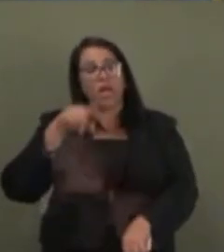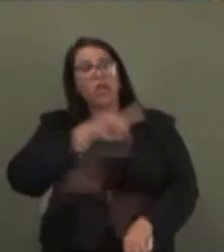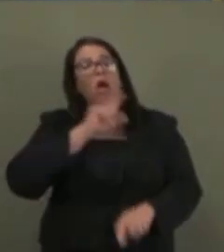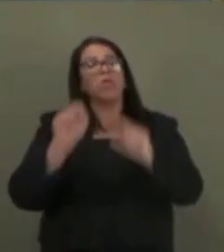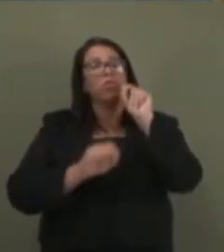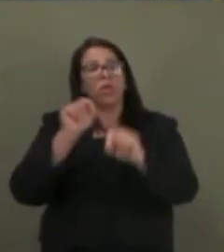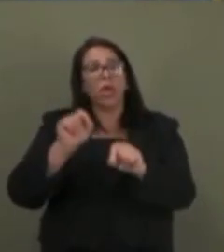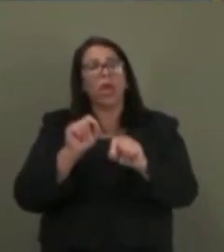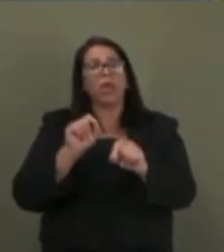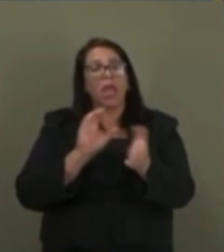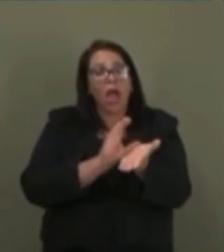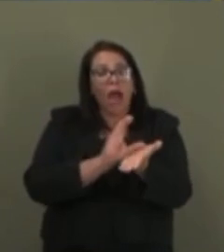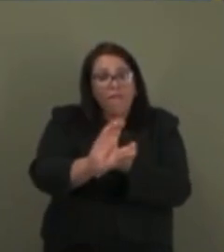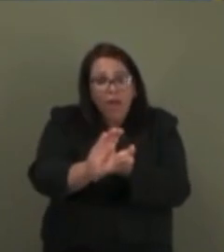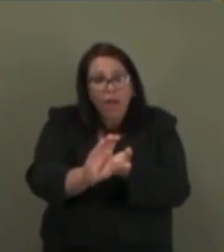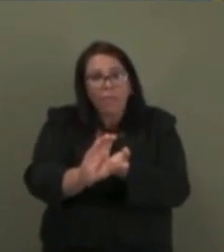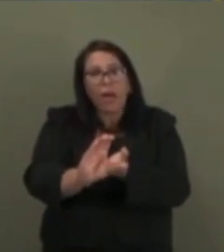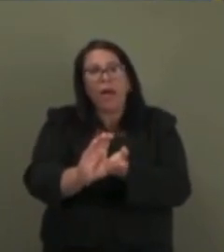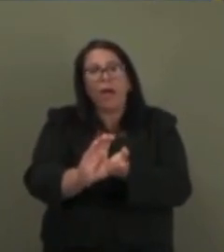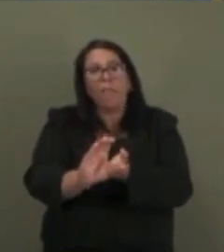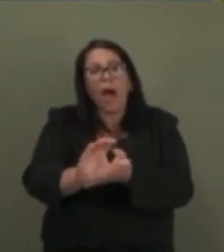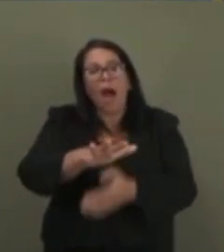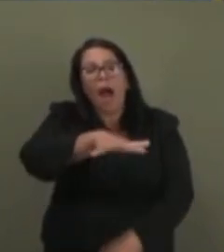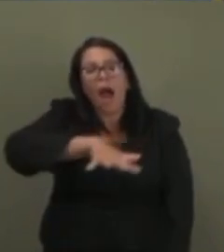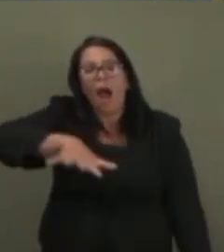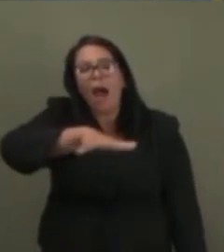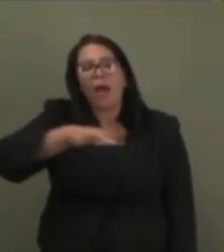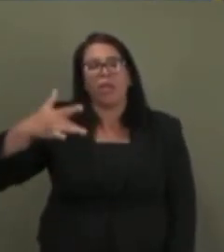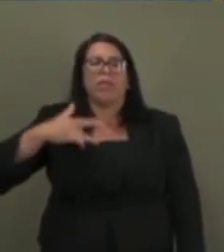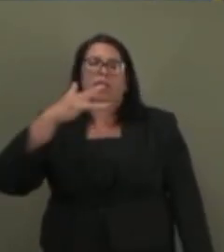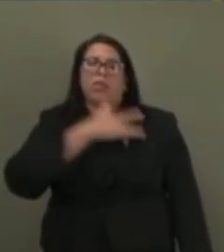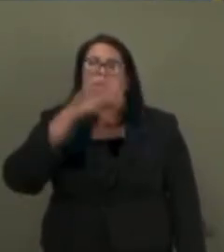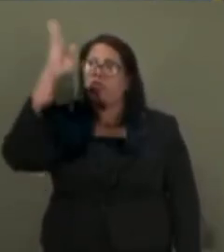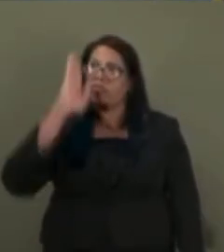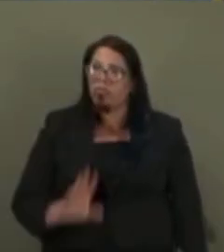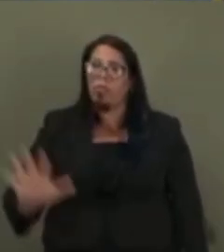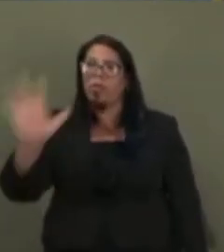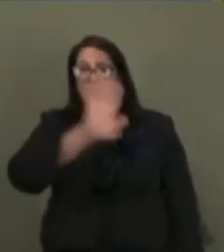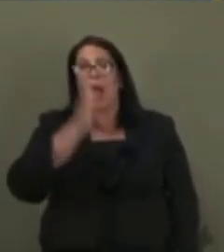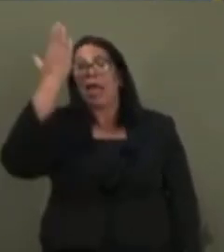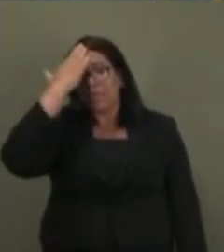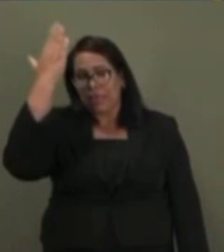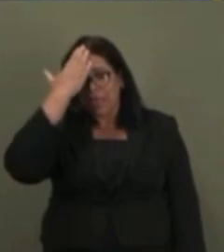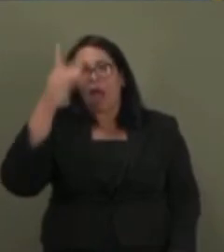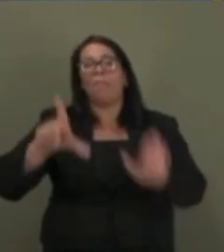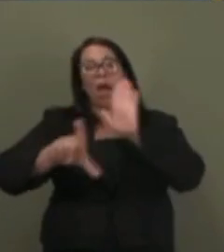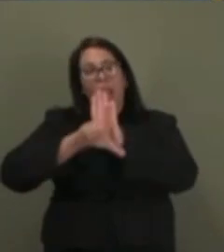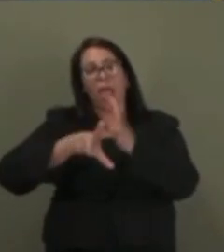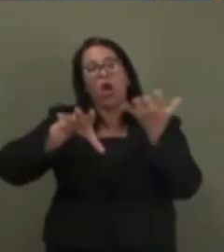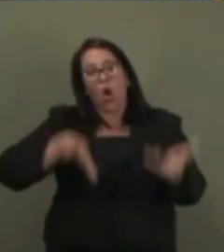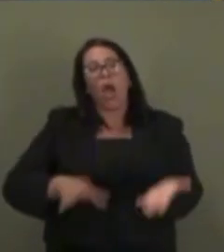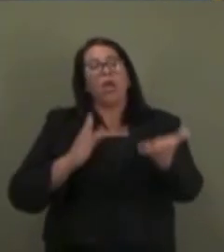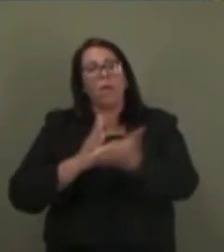destinar esse recurso para a saúde do Brasil. Sabemos que a lei aprovada aqui por esse Congresso